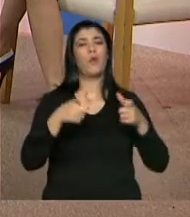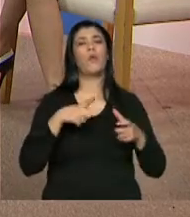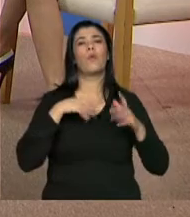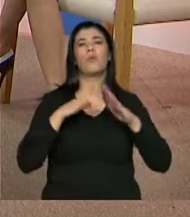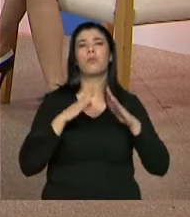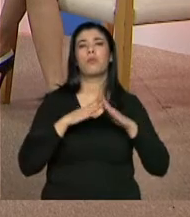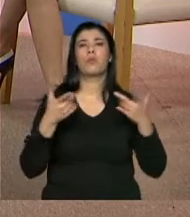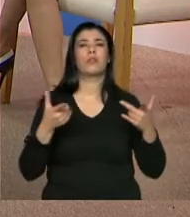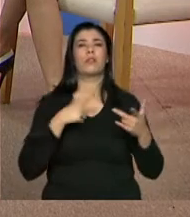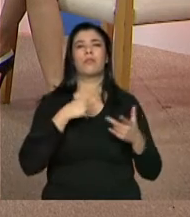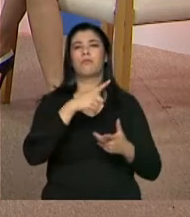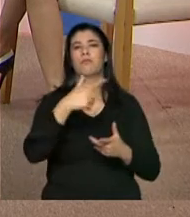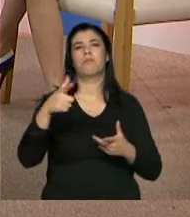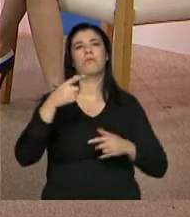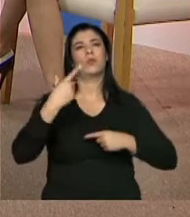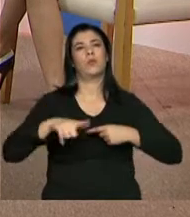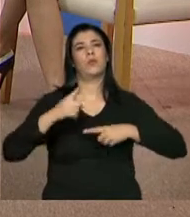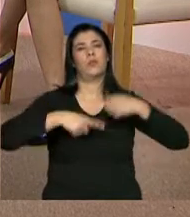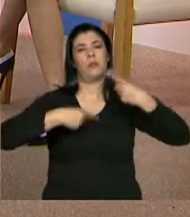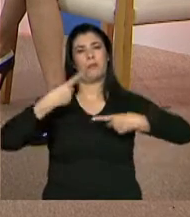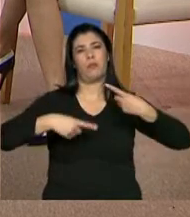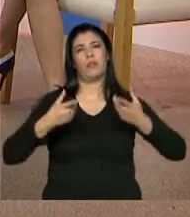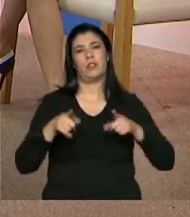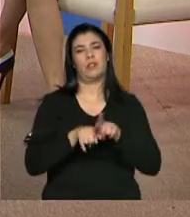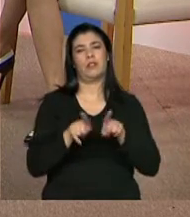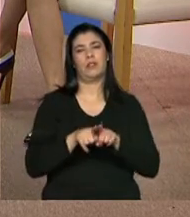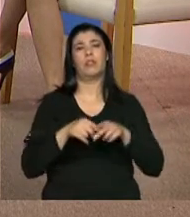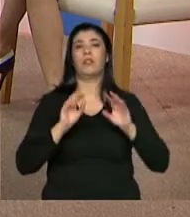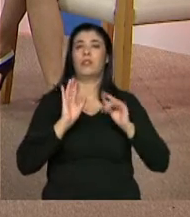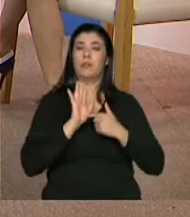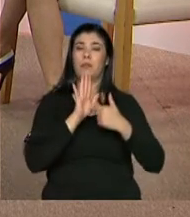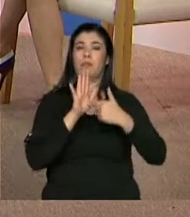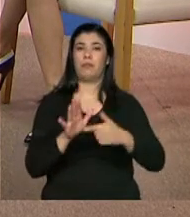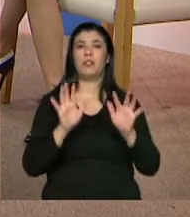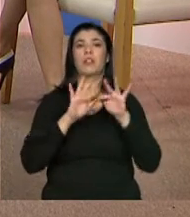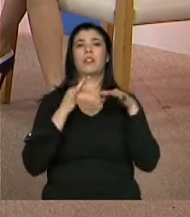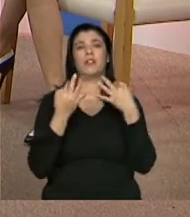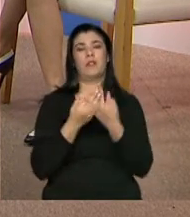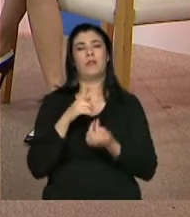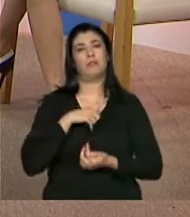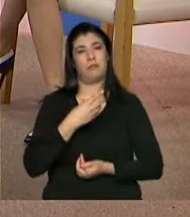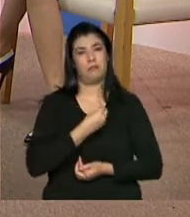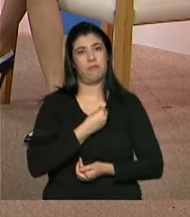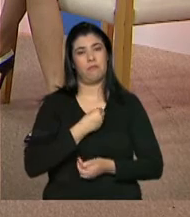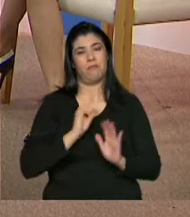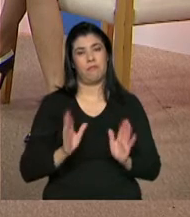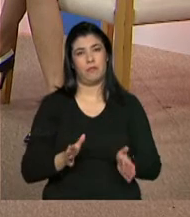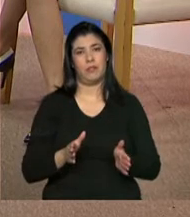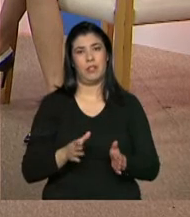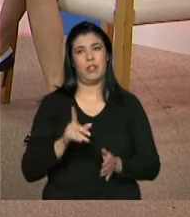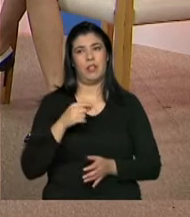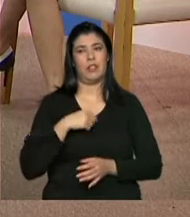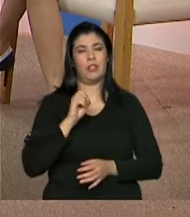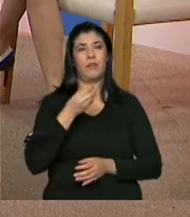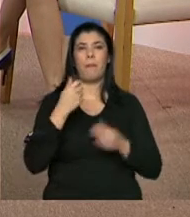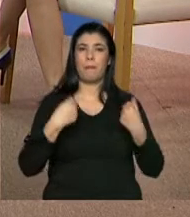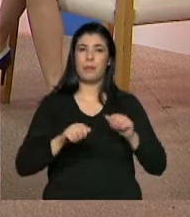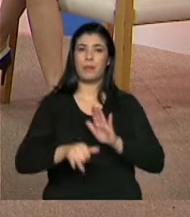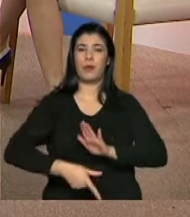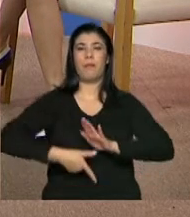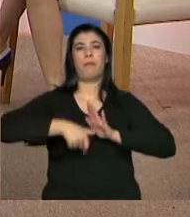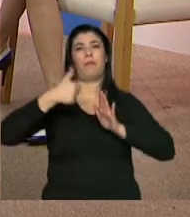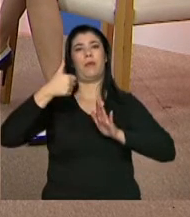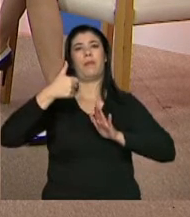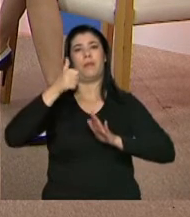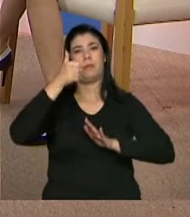verdade, para nenhuma dessas políticas. justamente para dar visibilidade para essas famílias, Para essas famílias. Então, se você não está, você não é visível para elas. Então, ela